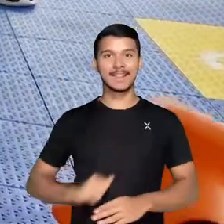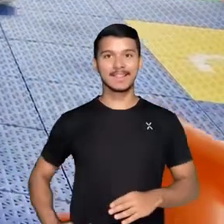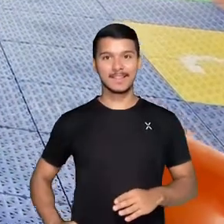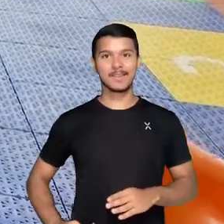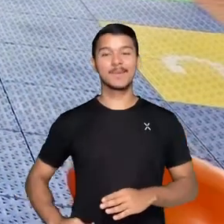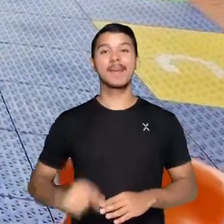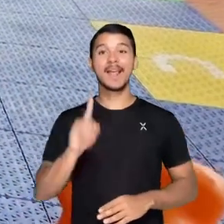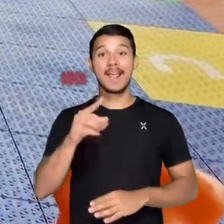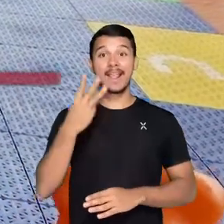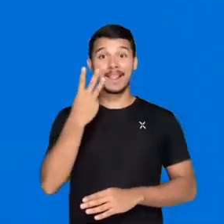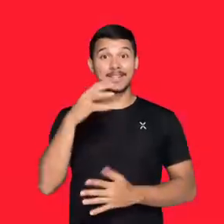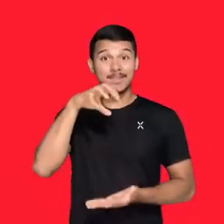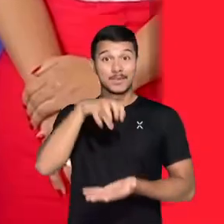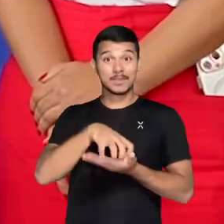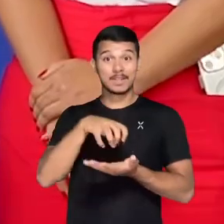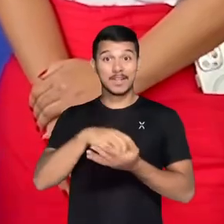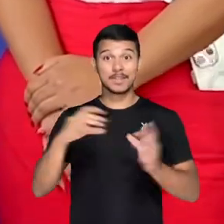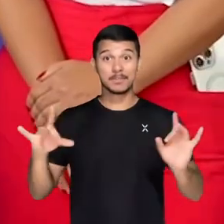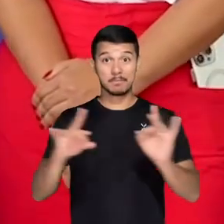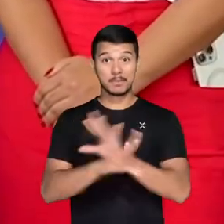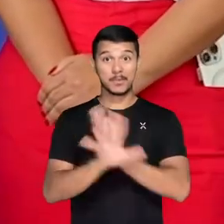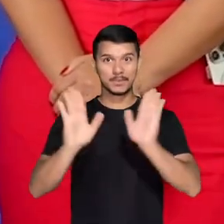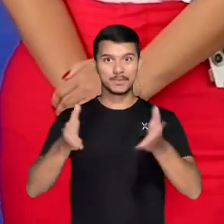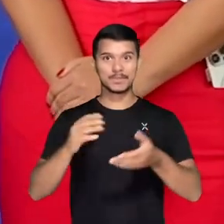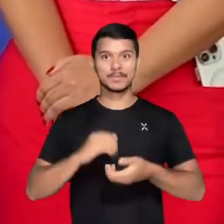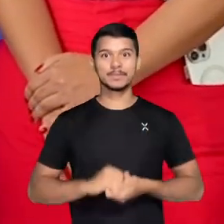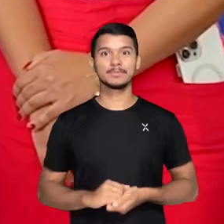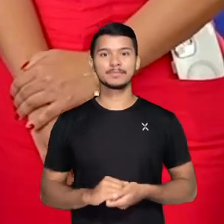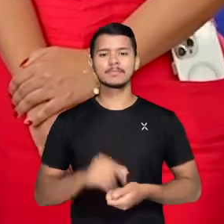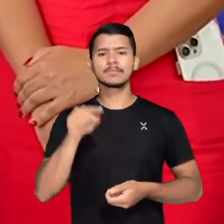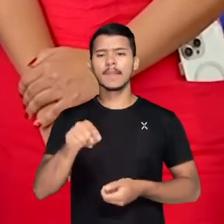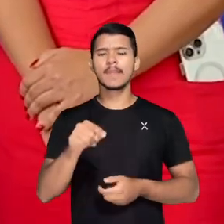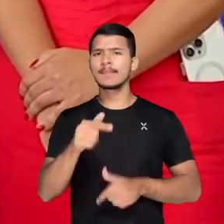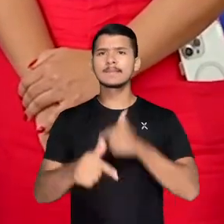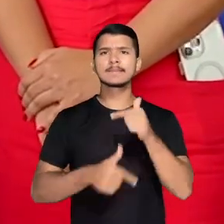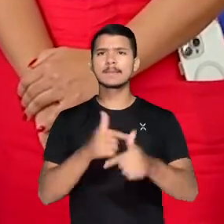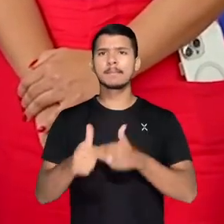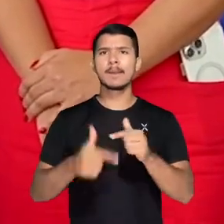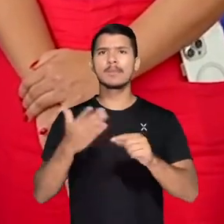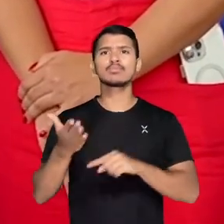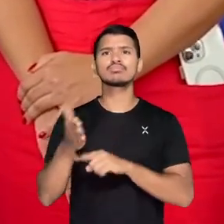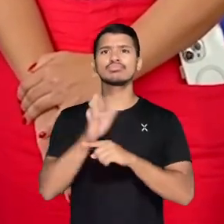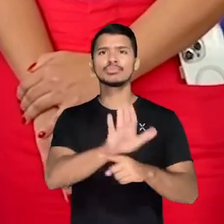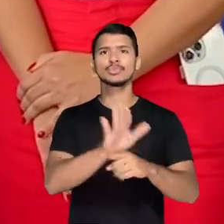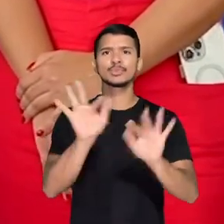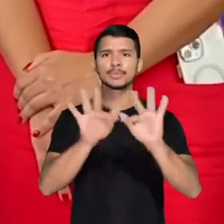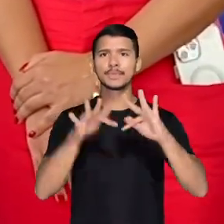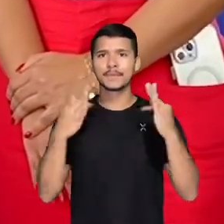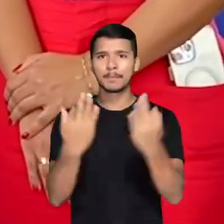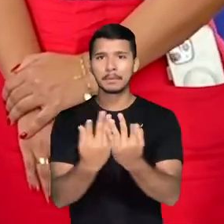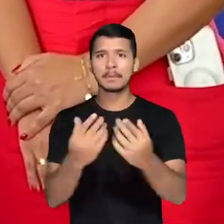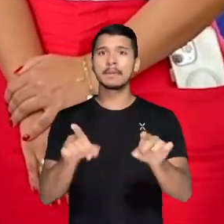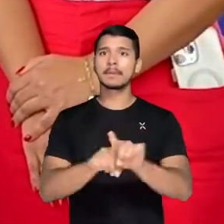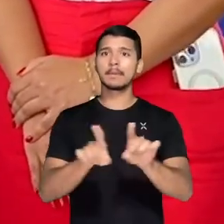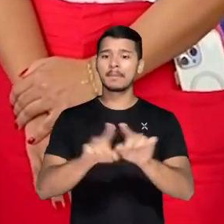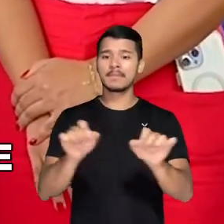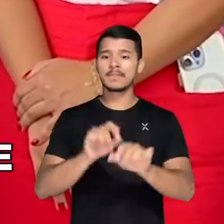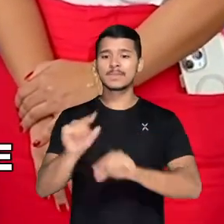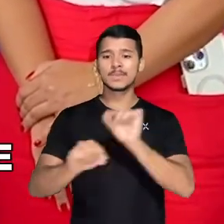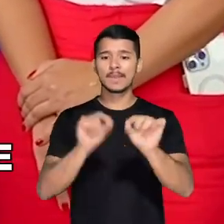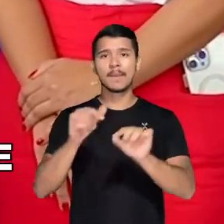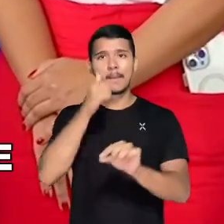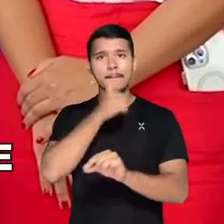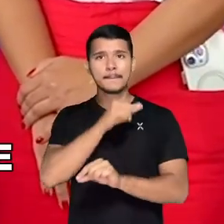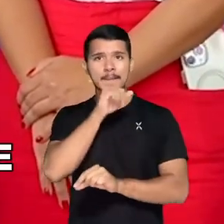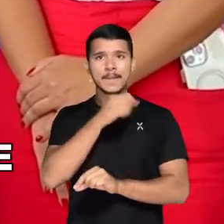Crestes por todo o Pará. Esta é uma iniciativa que fortalece a família, que garante com que os pais e as mães